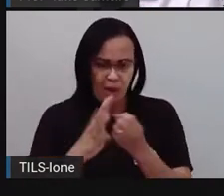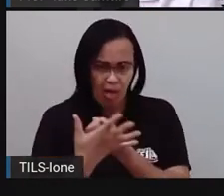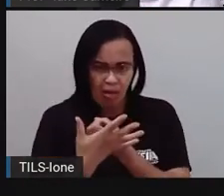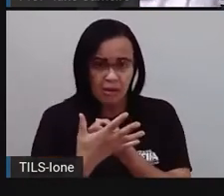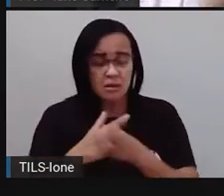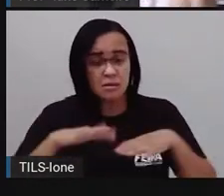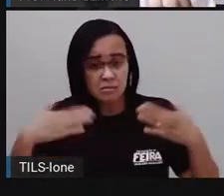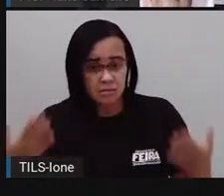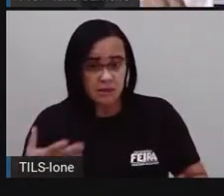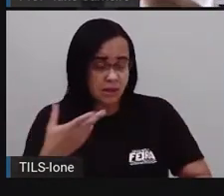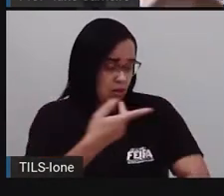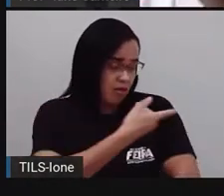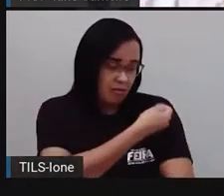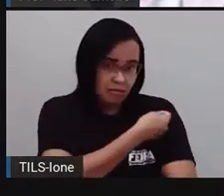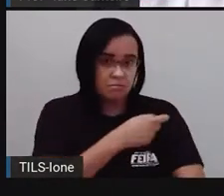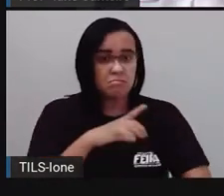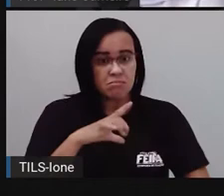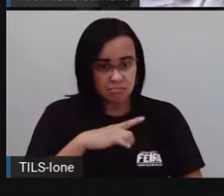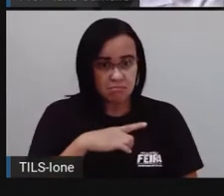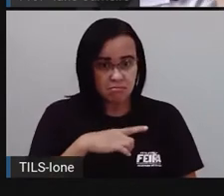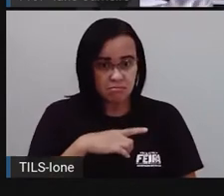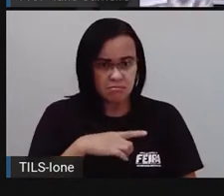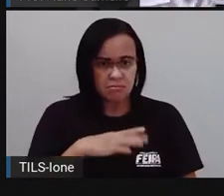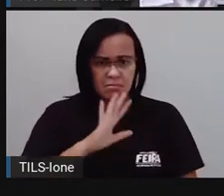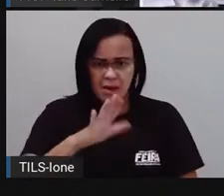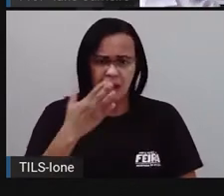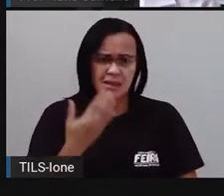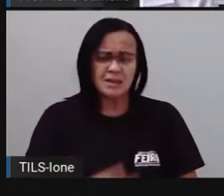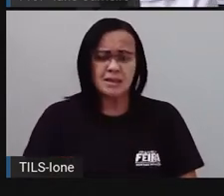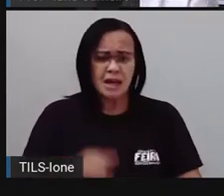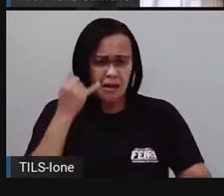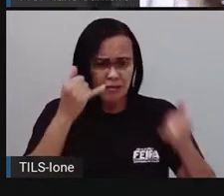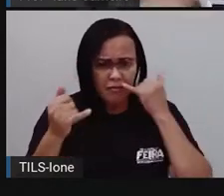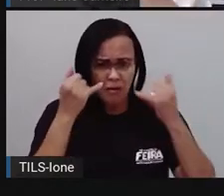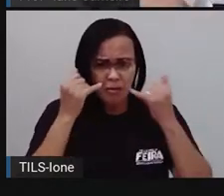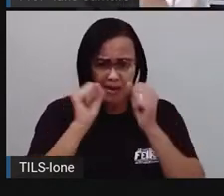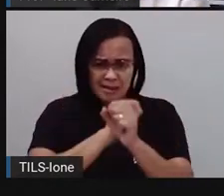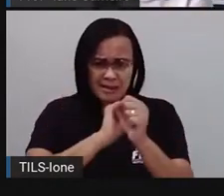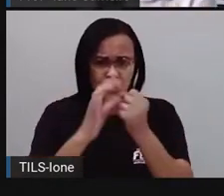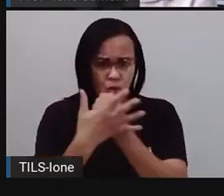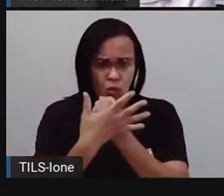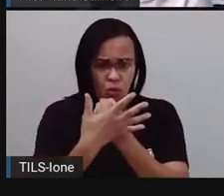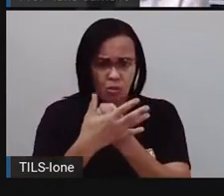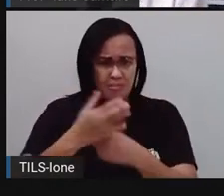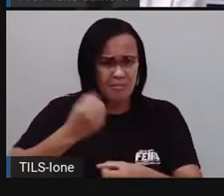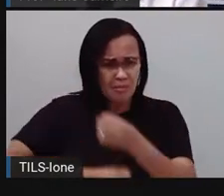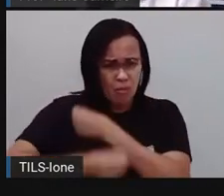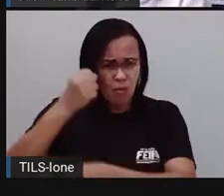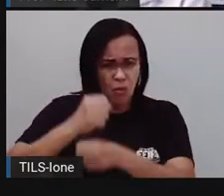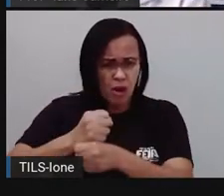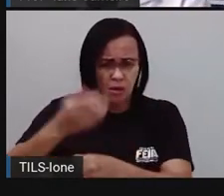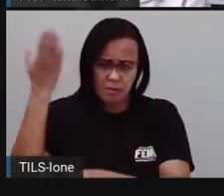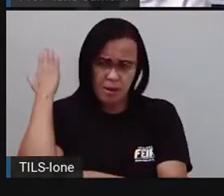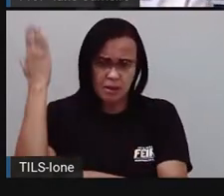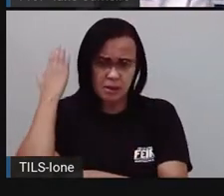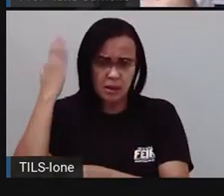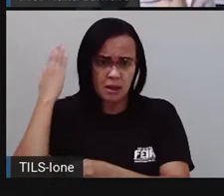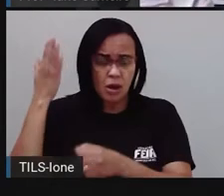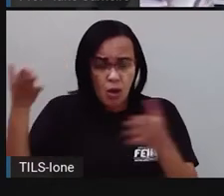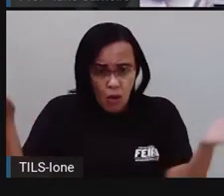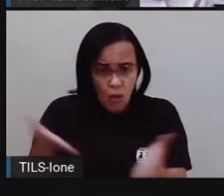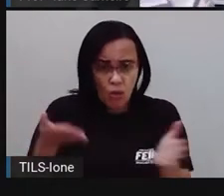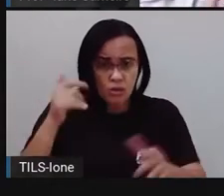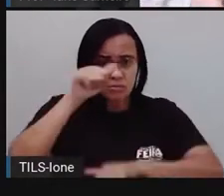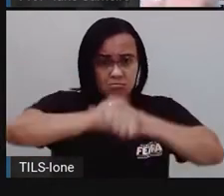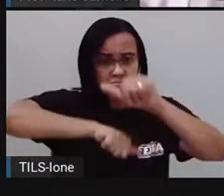que a gente sabia do coronavírus lá no ano passado, em 2020, é diferente do que a gente sabe agora em 2021, né? Então, é